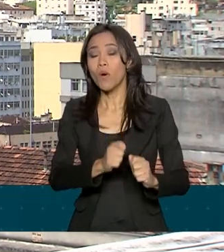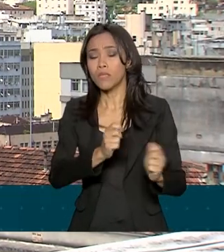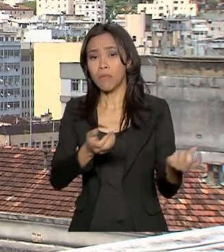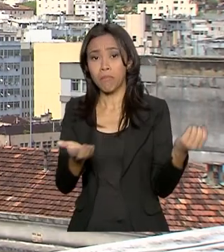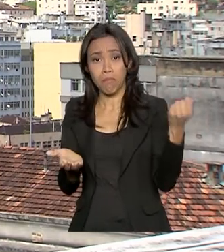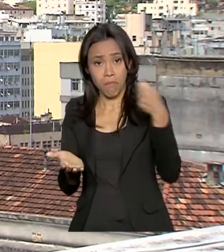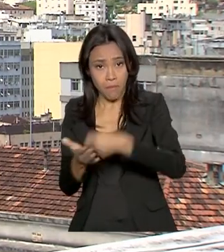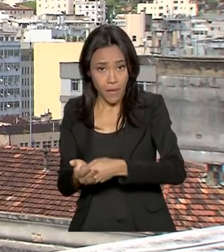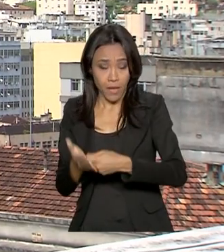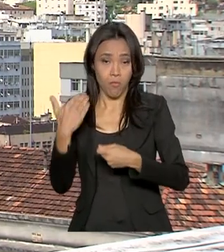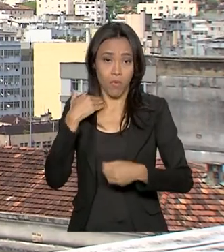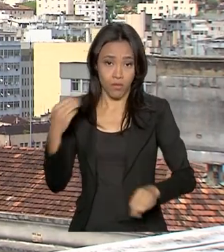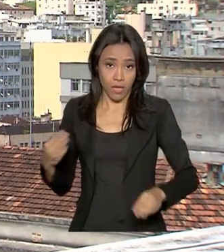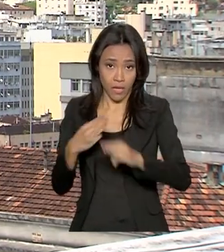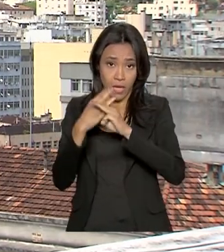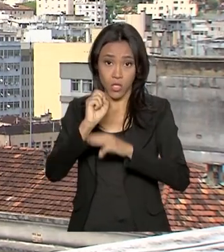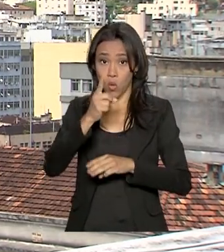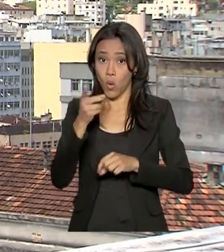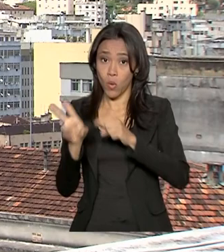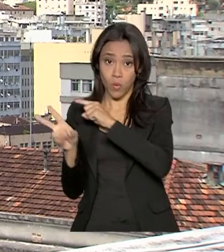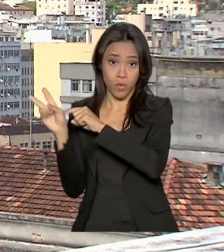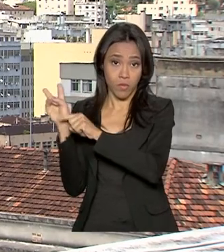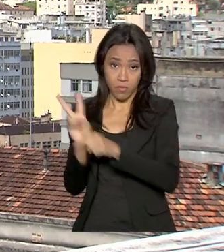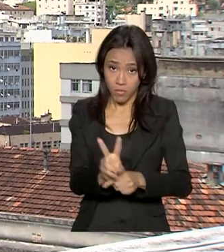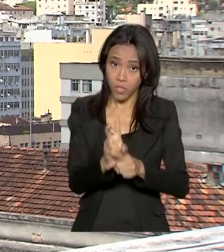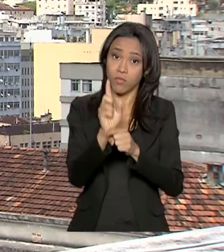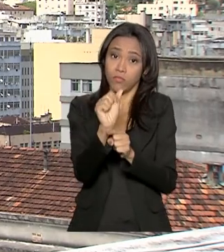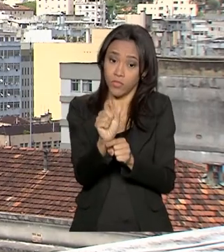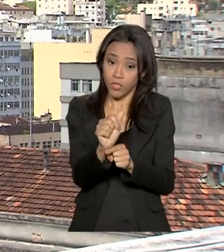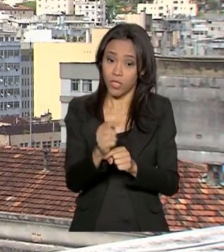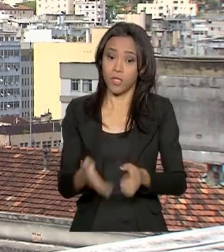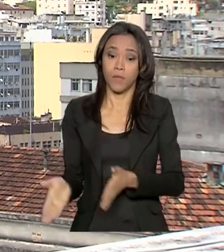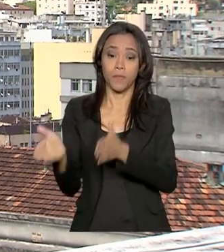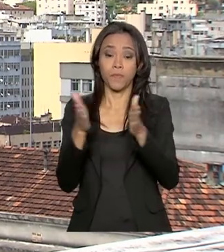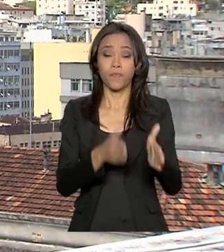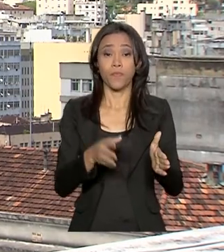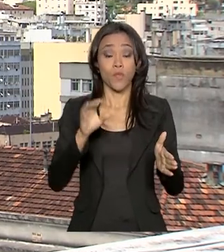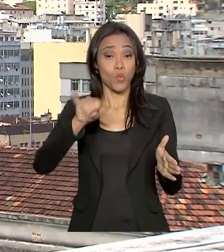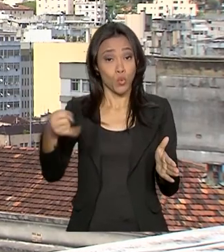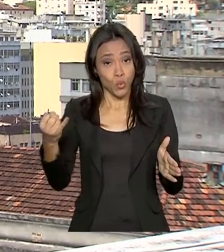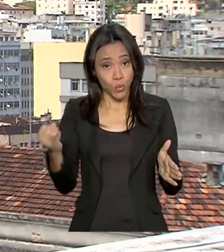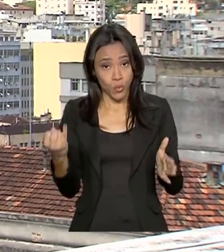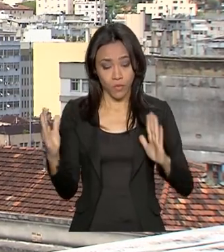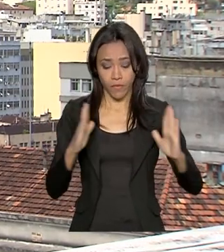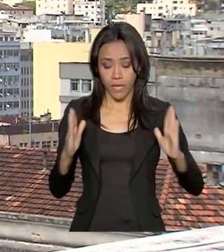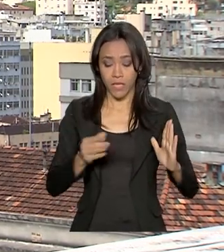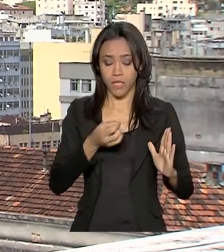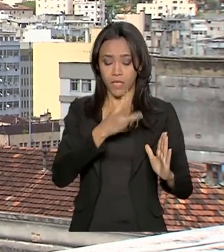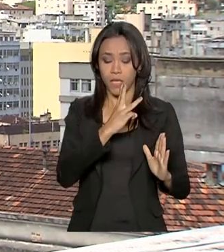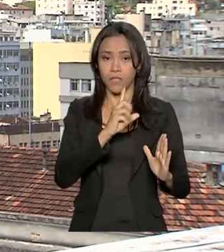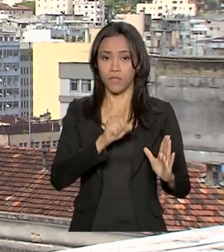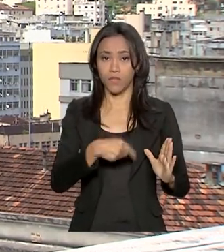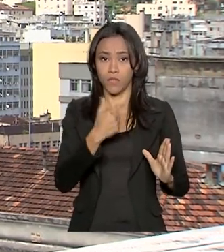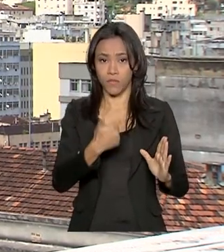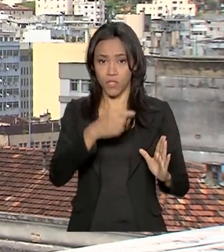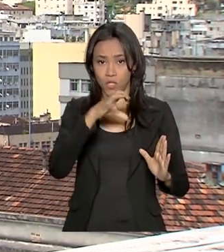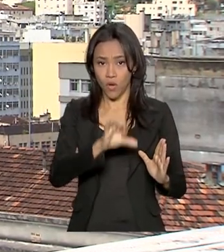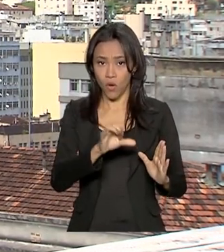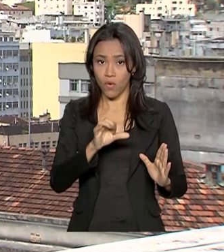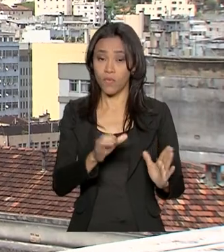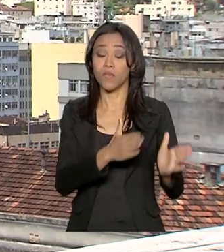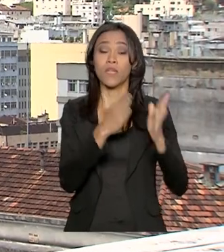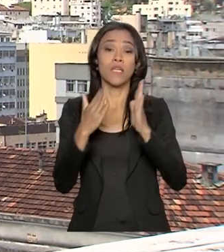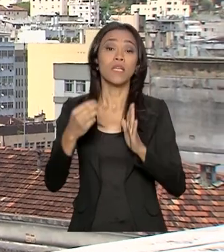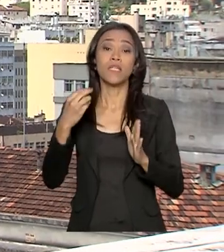contratem novos empréstimos. As taxas de juros para crédito especial variam entre 3,29% e 3